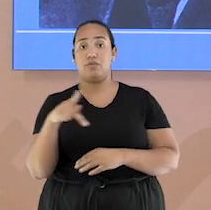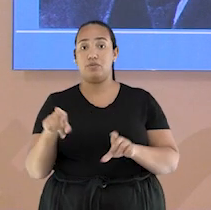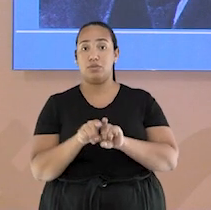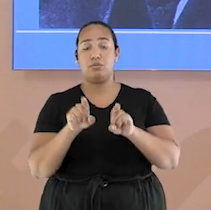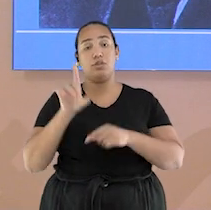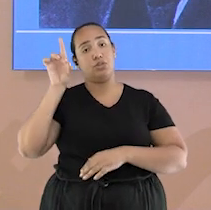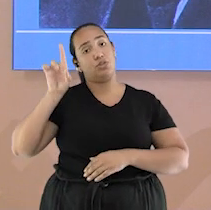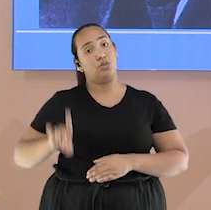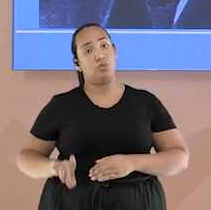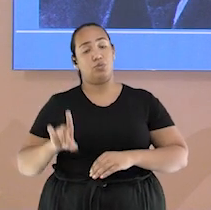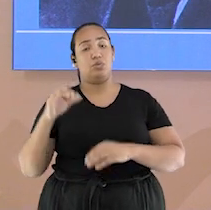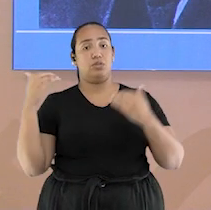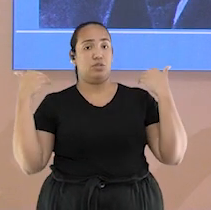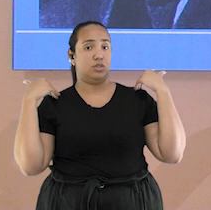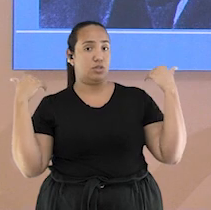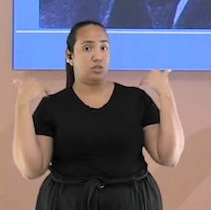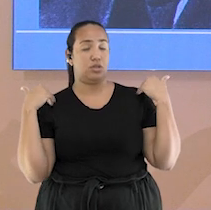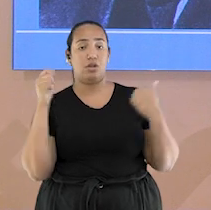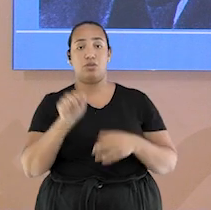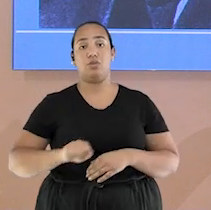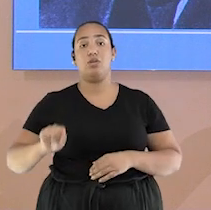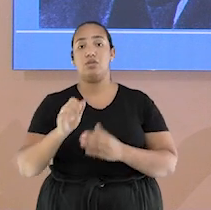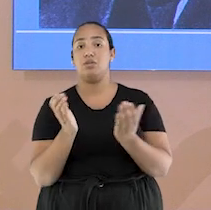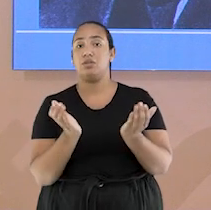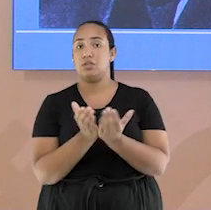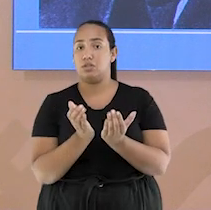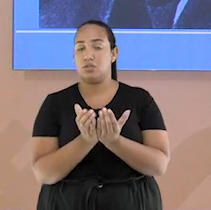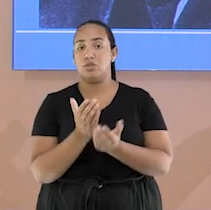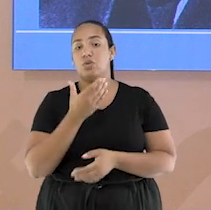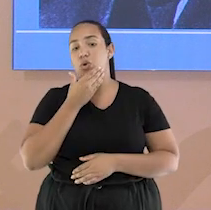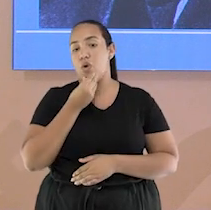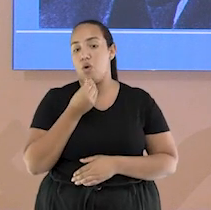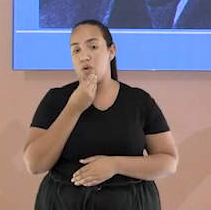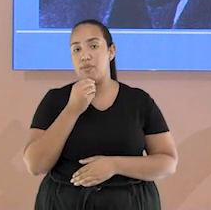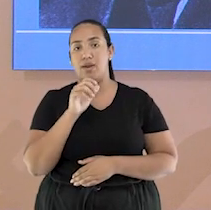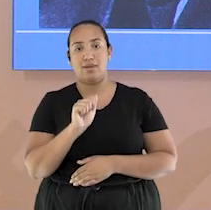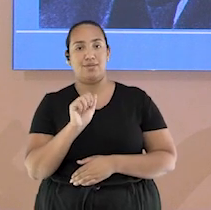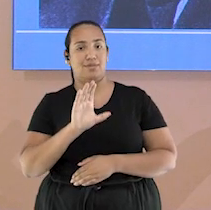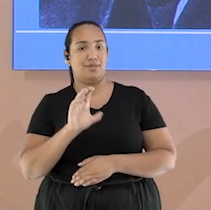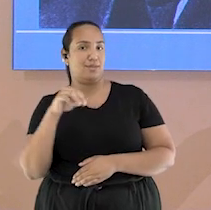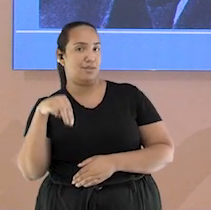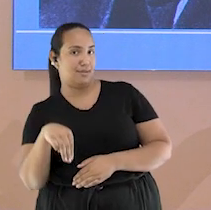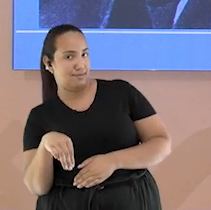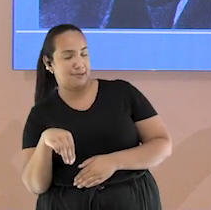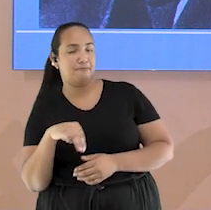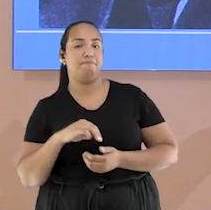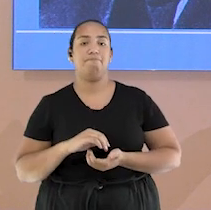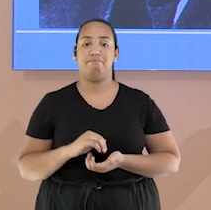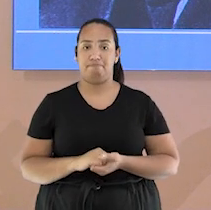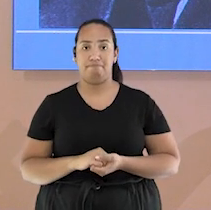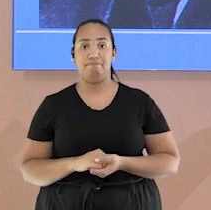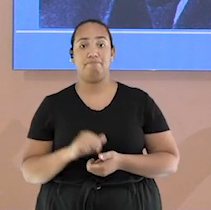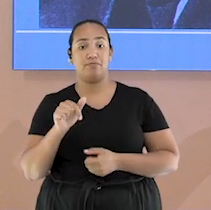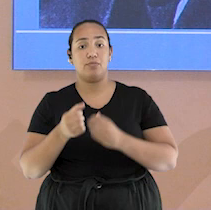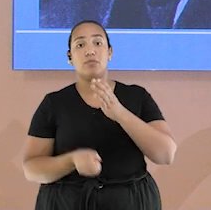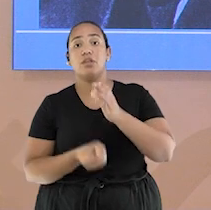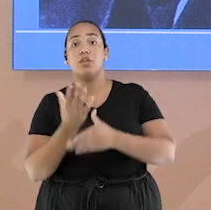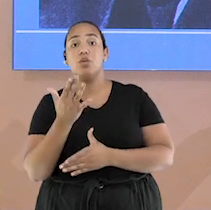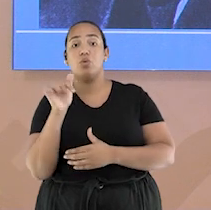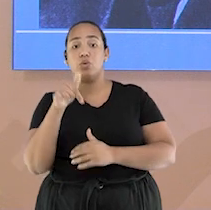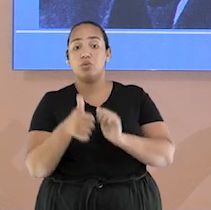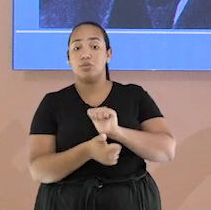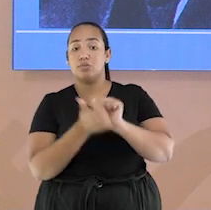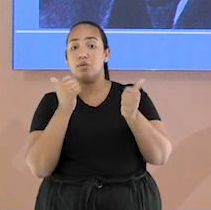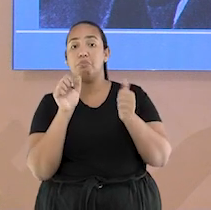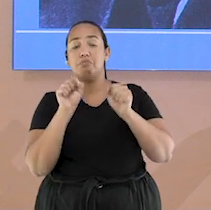na Associação Cristã de Moços, a ACM. Ele idealizou um jogo que poderia ser praticado no